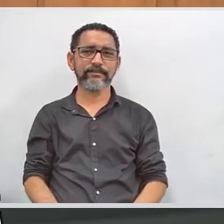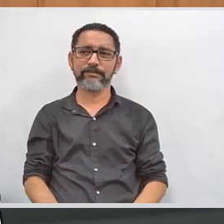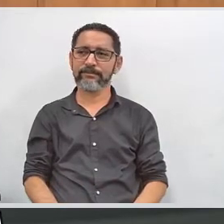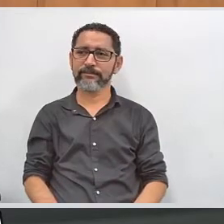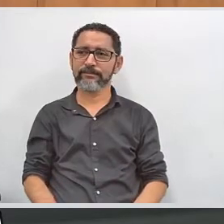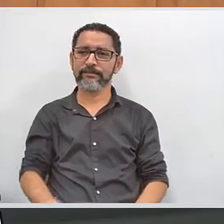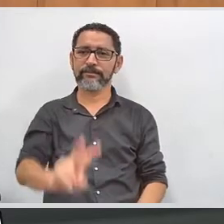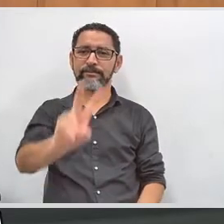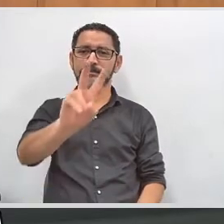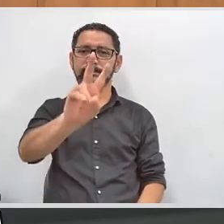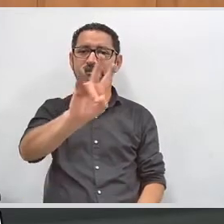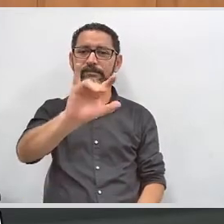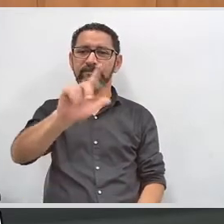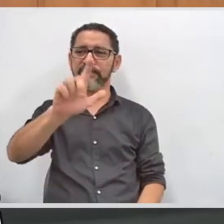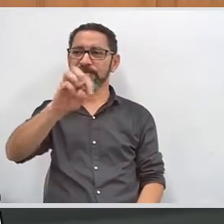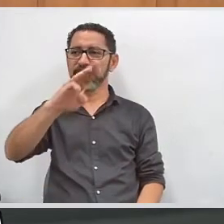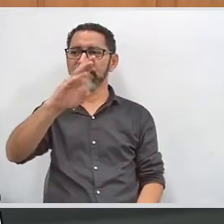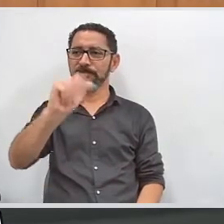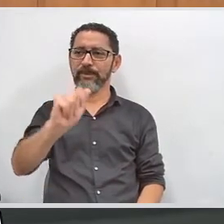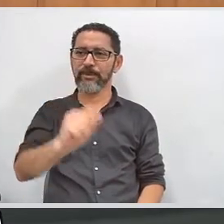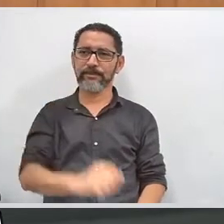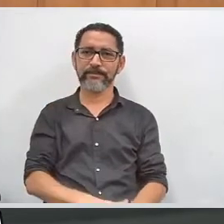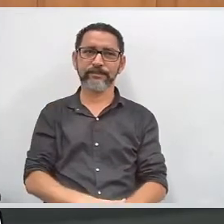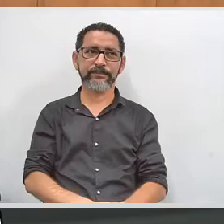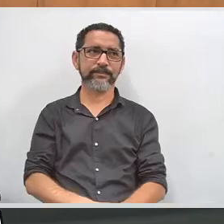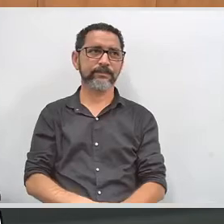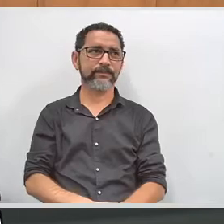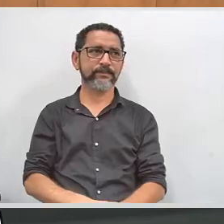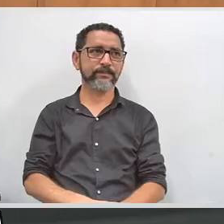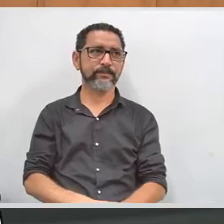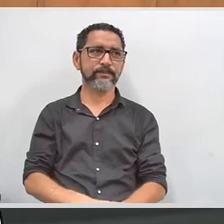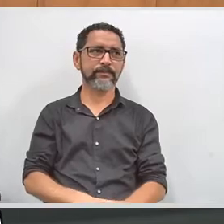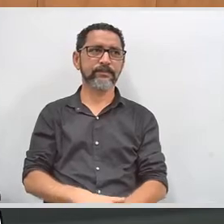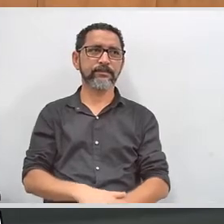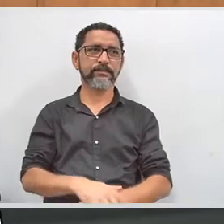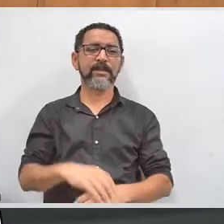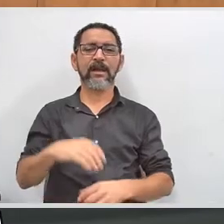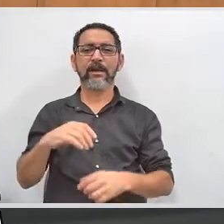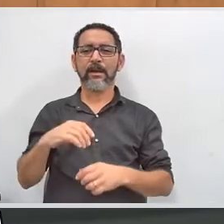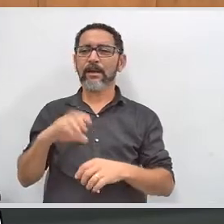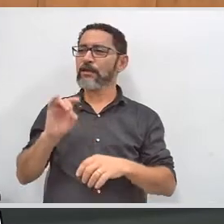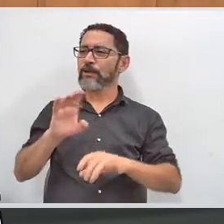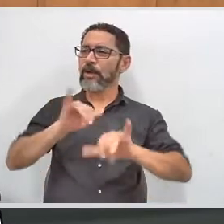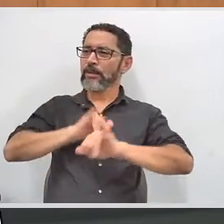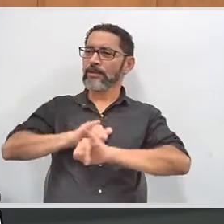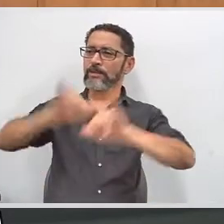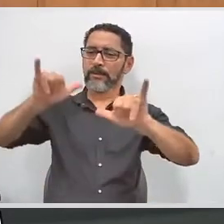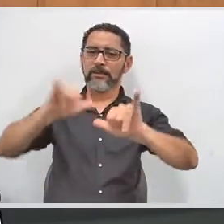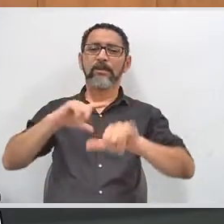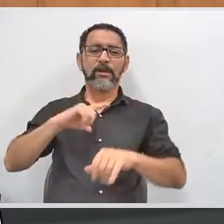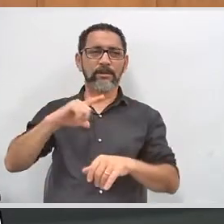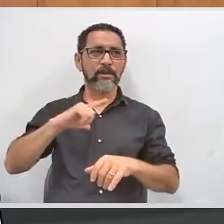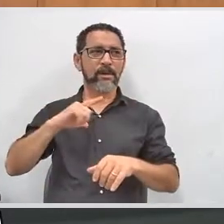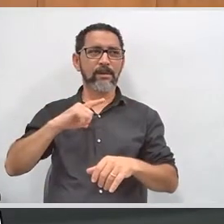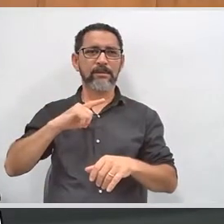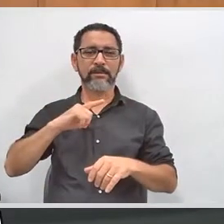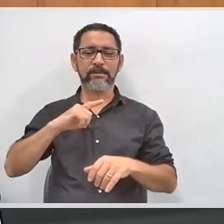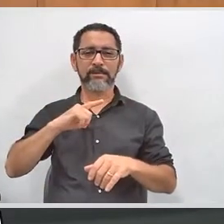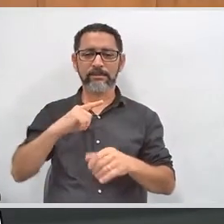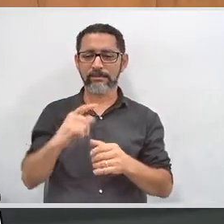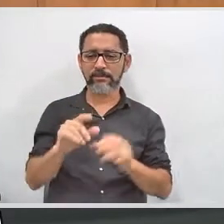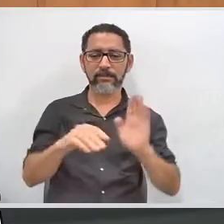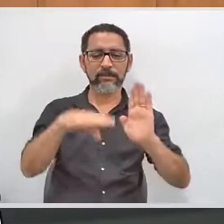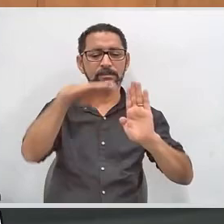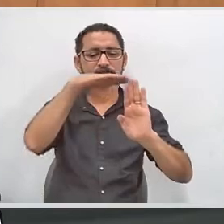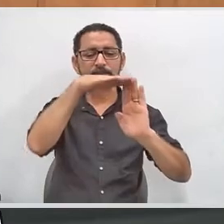A dona Vilma, se caminhar para o microfone, eu só queria anunciar que nós temos na Assembleia um programa também voltado para